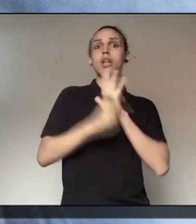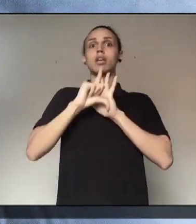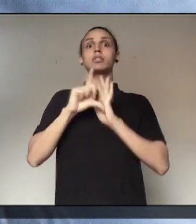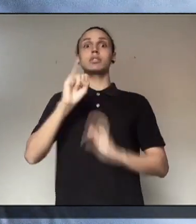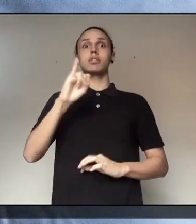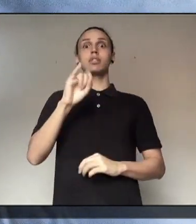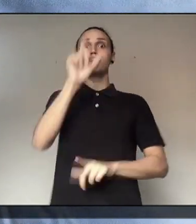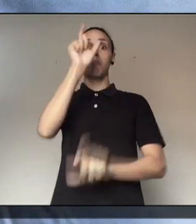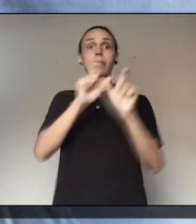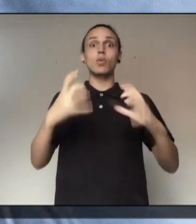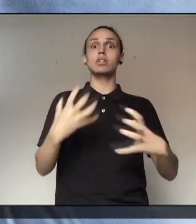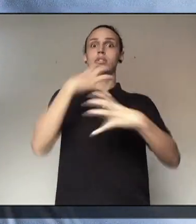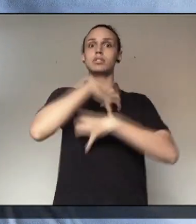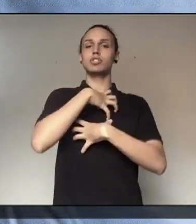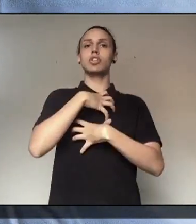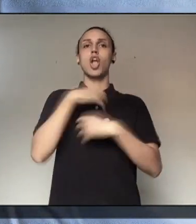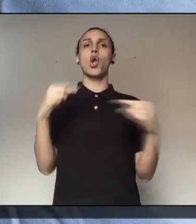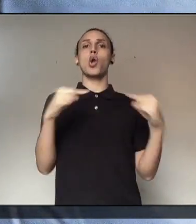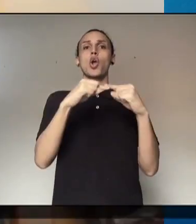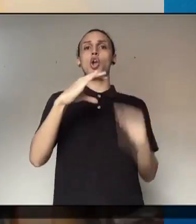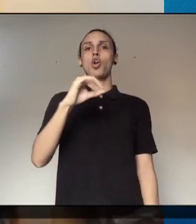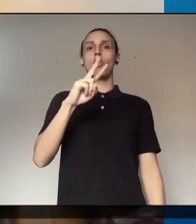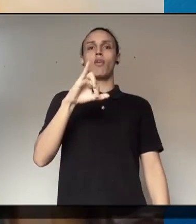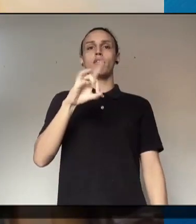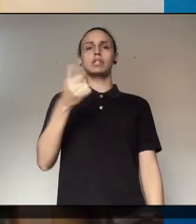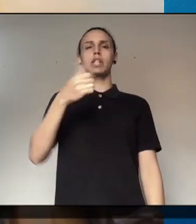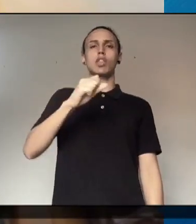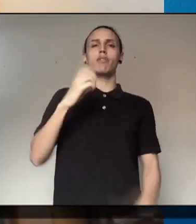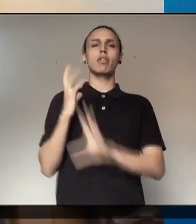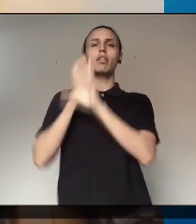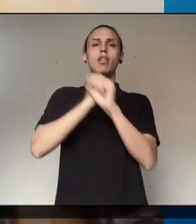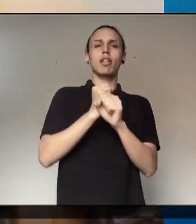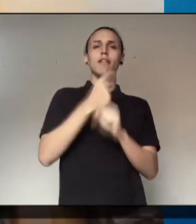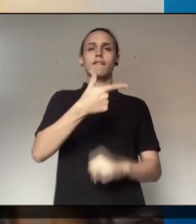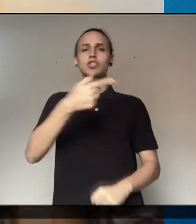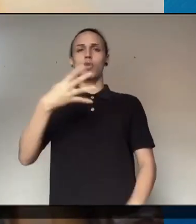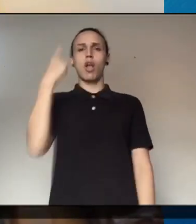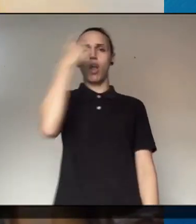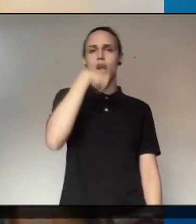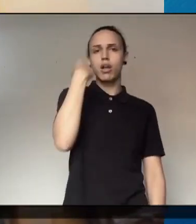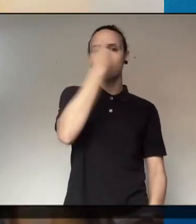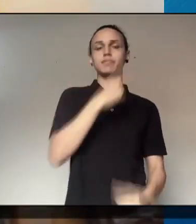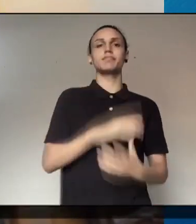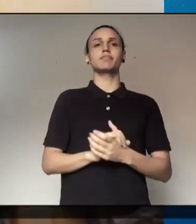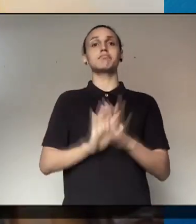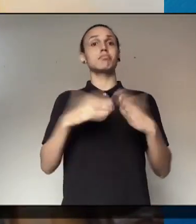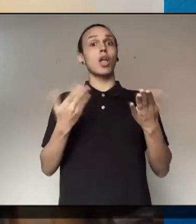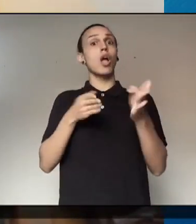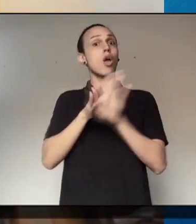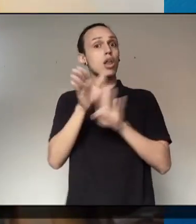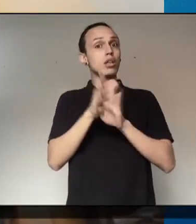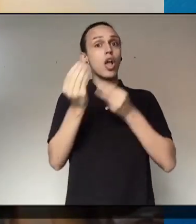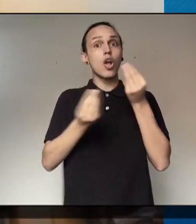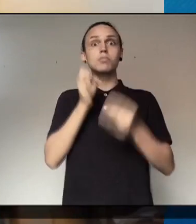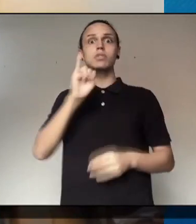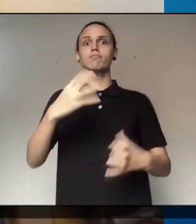o envio de questionários prévios que questionem se as pessoas tiveram sinais e sintomas da Covid-19 nas últimas 24 horas.